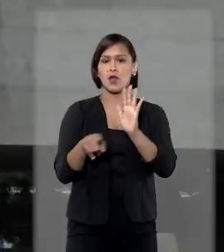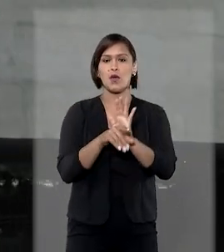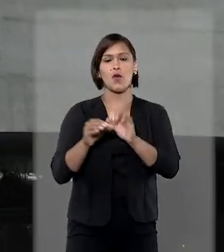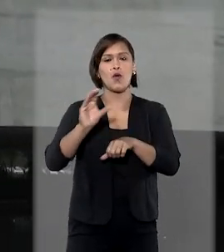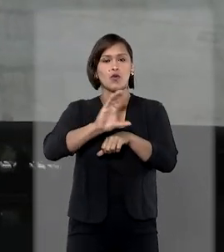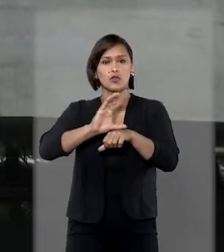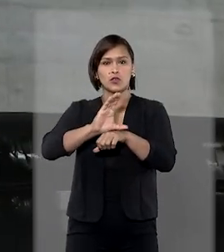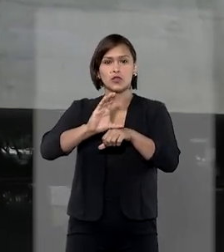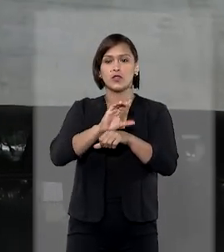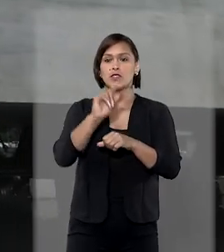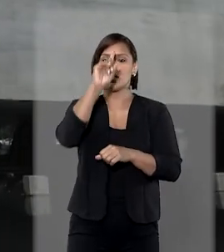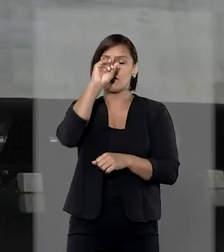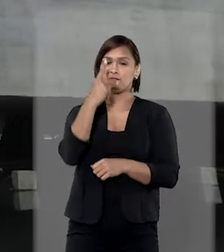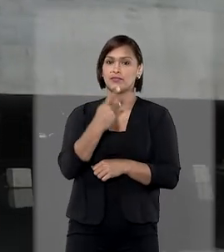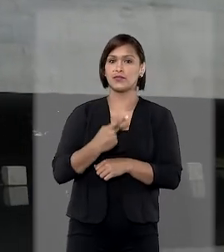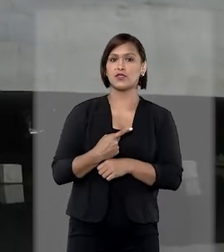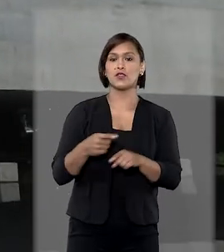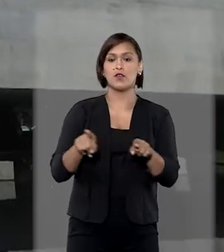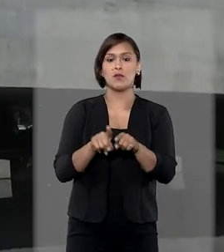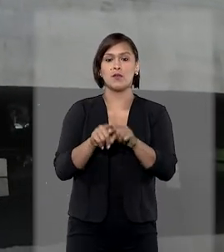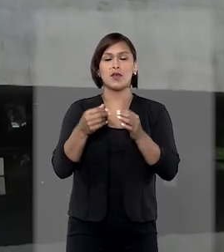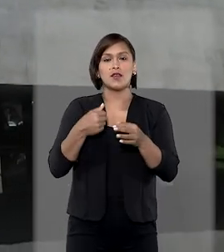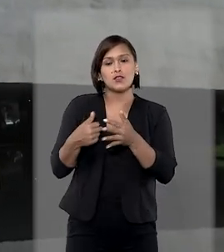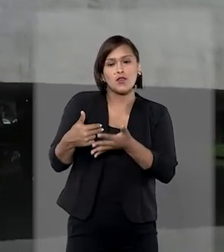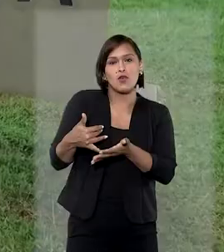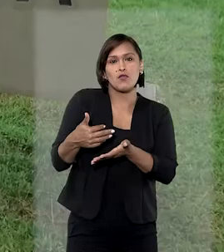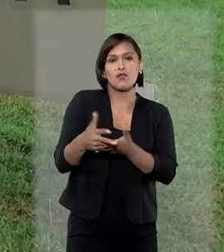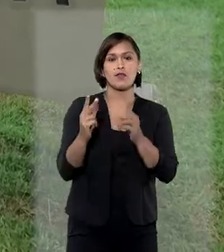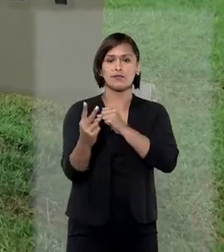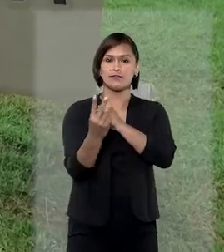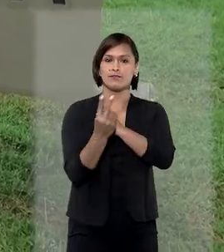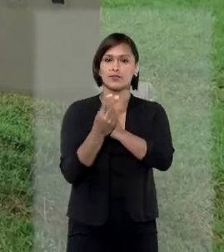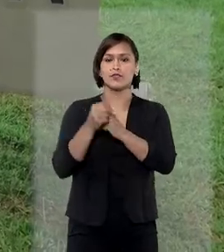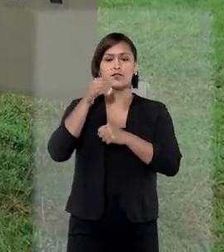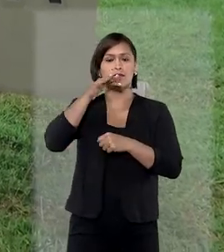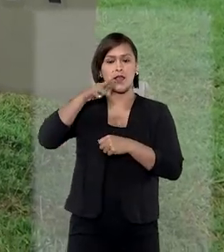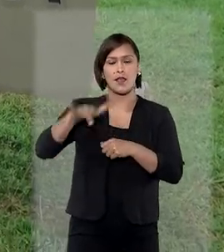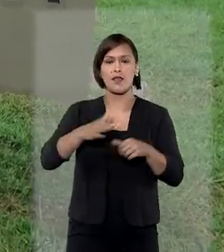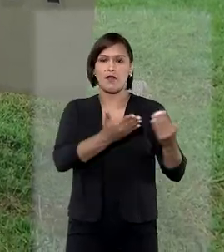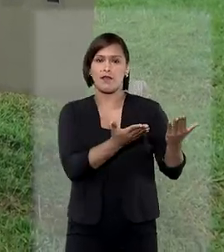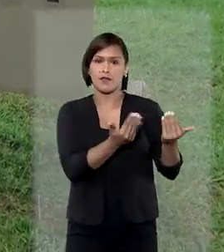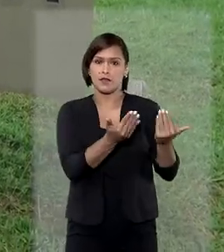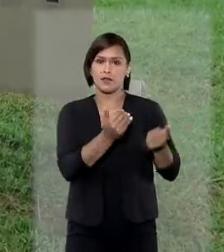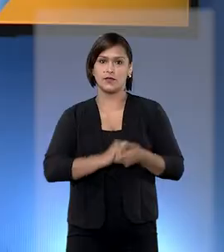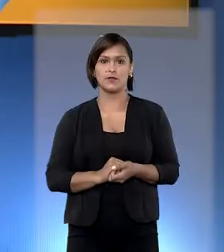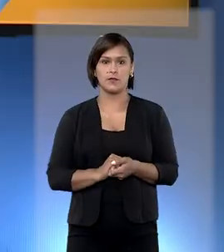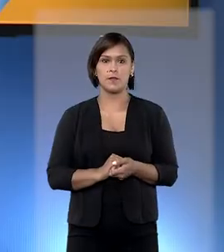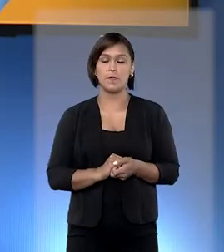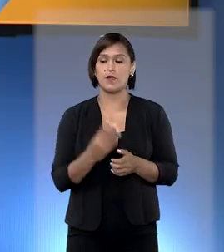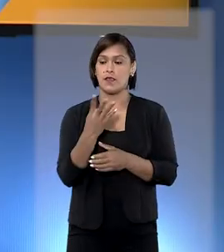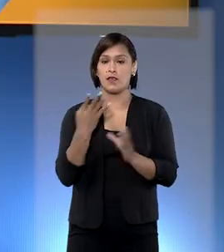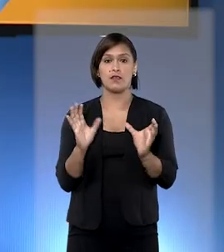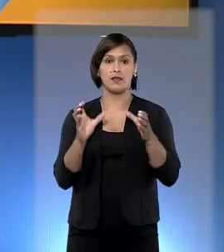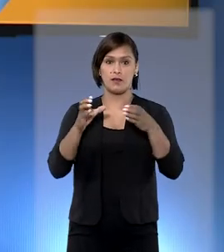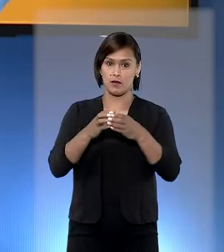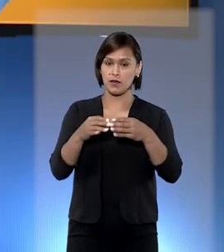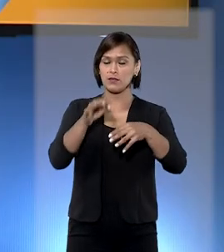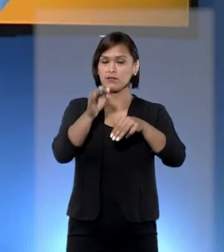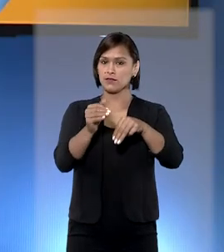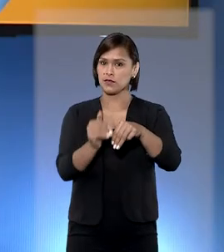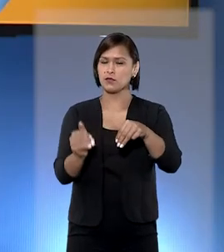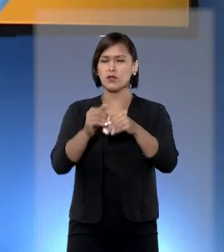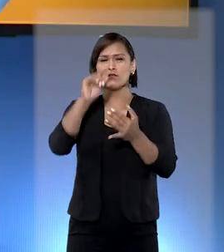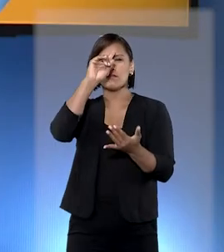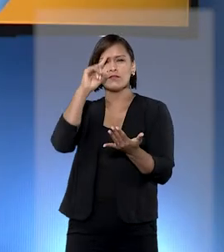constitucionais de isonomia e de ampla e prioritária proteção à criança e ao adolescente. E na quarta turma, os